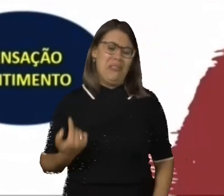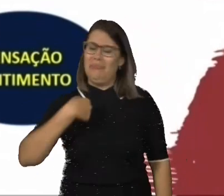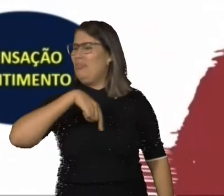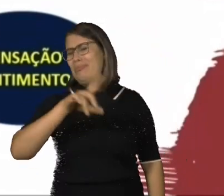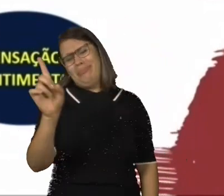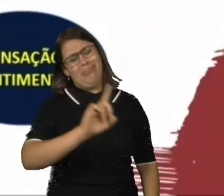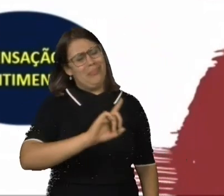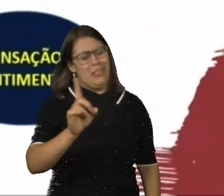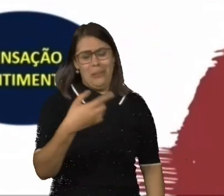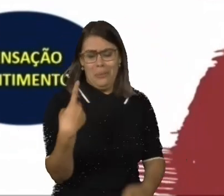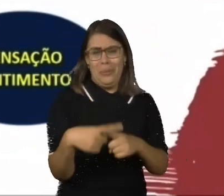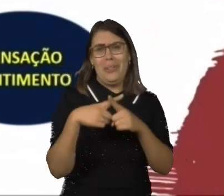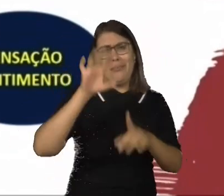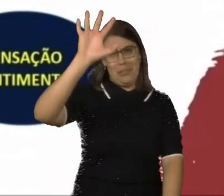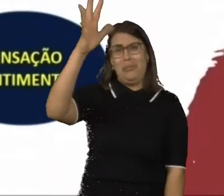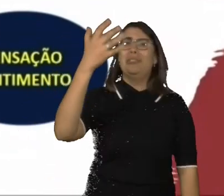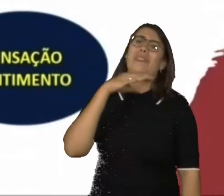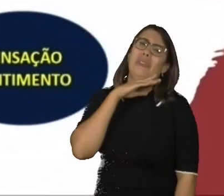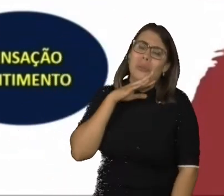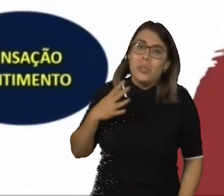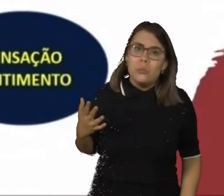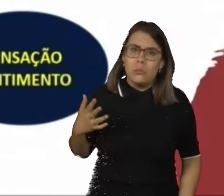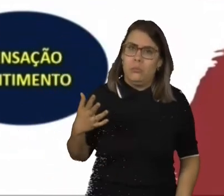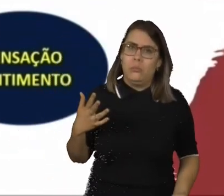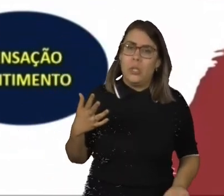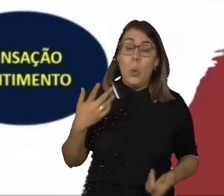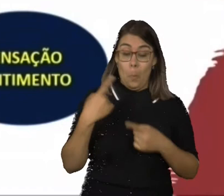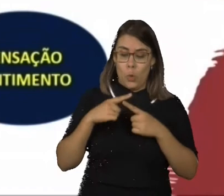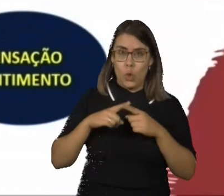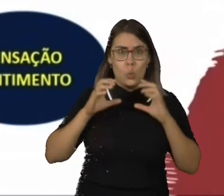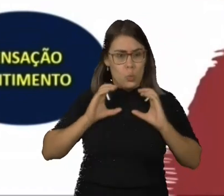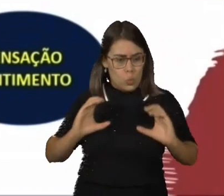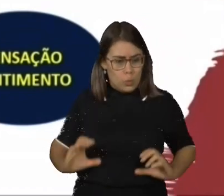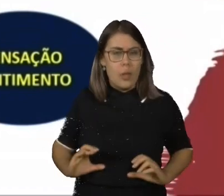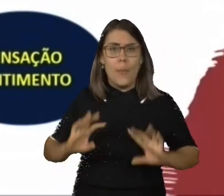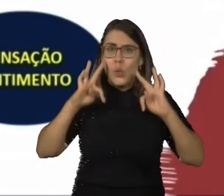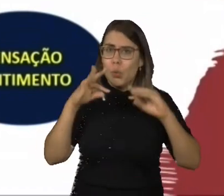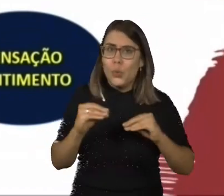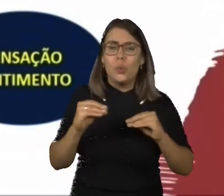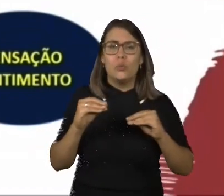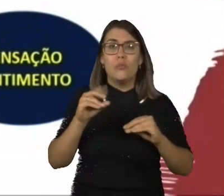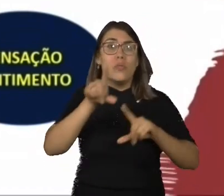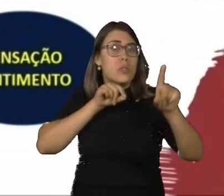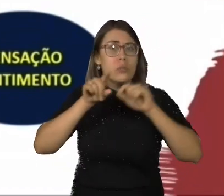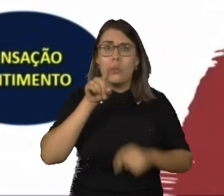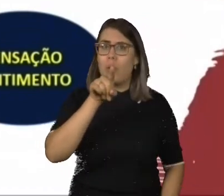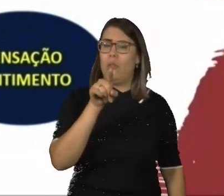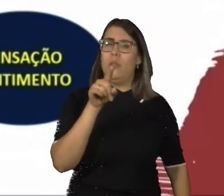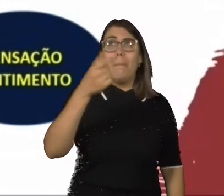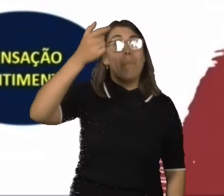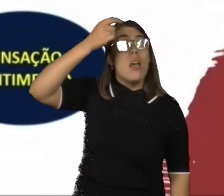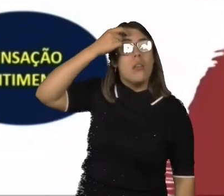naquele lugar porque vai acontecer isso. Então, eu nem vou mesmo. Então, as suas ações, as suas atitudes são determinadas pelos